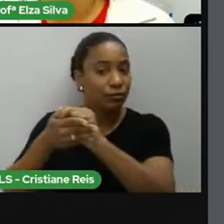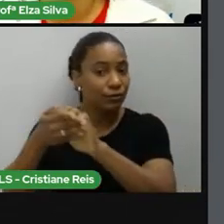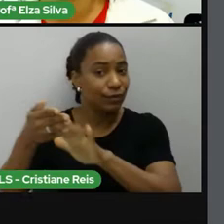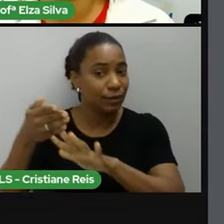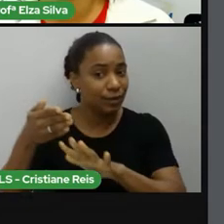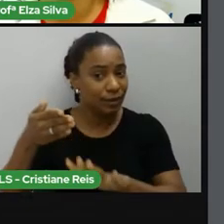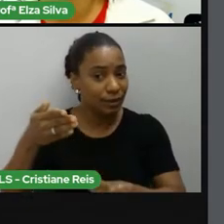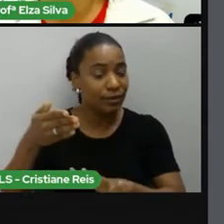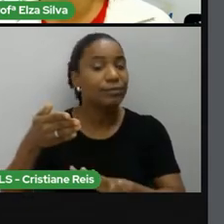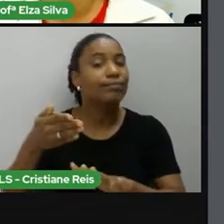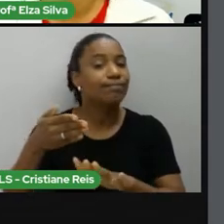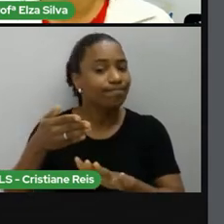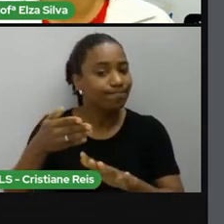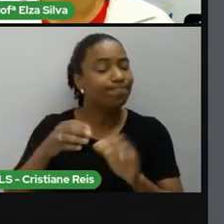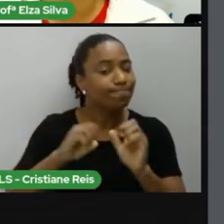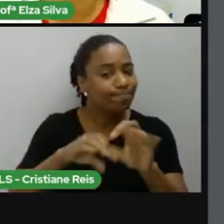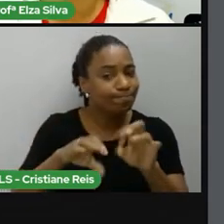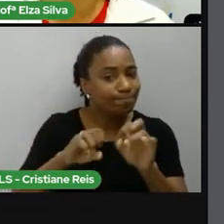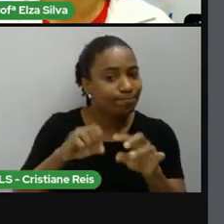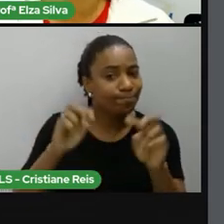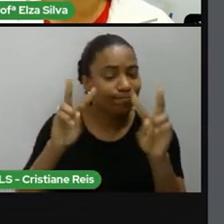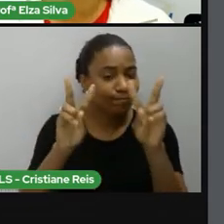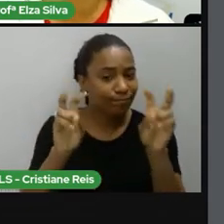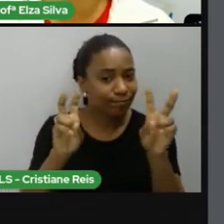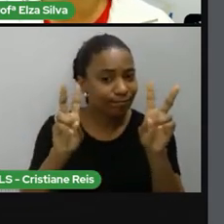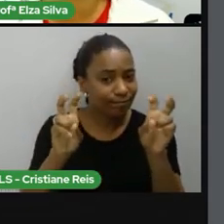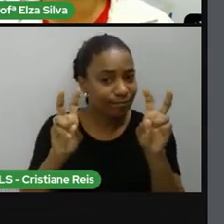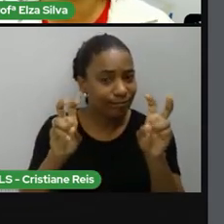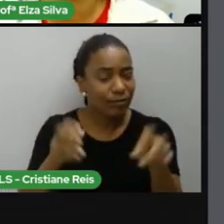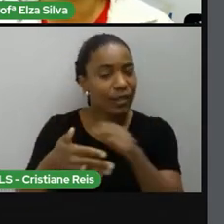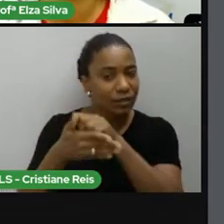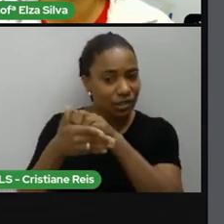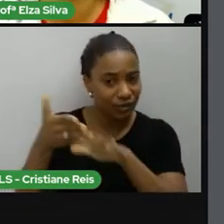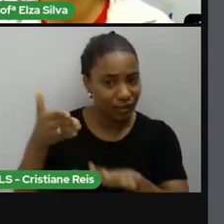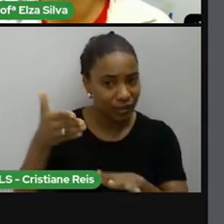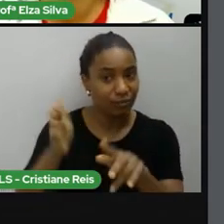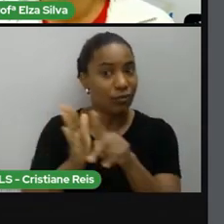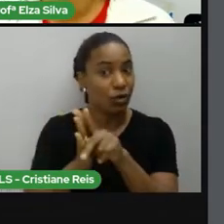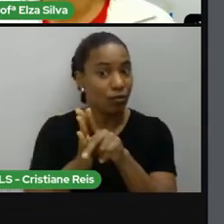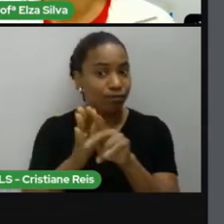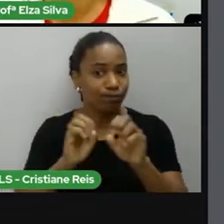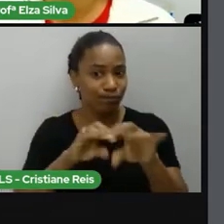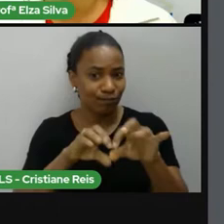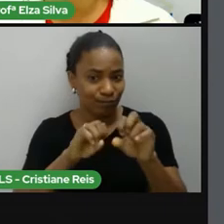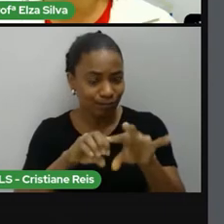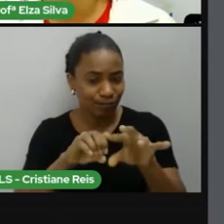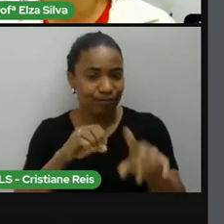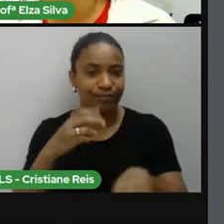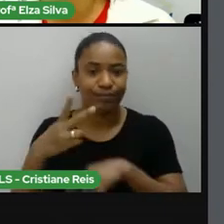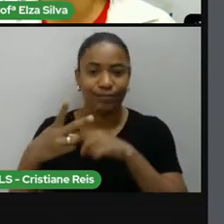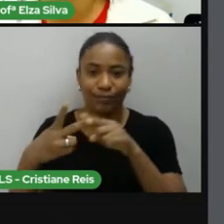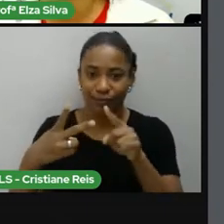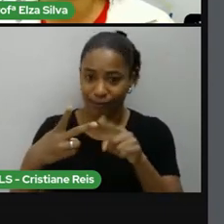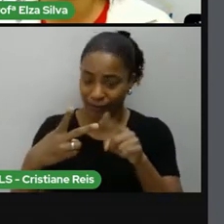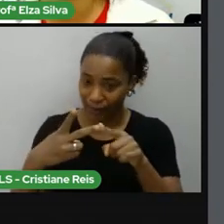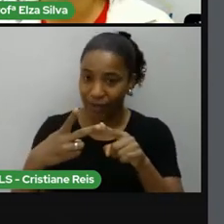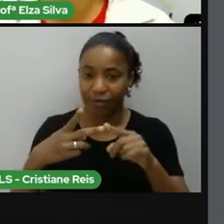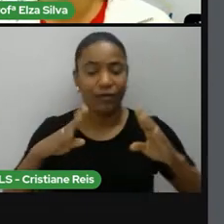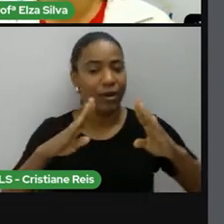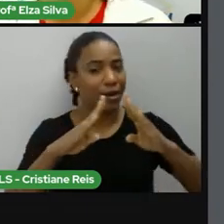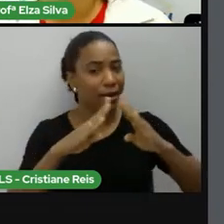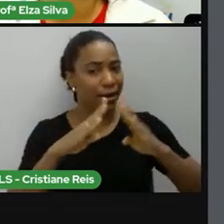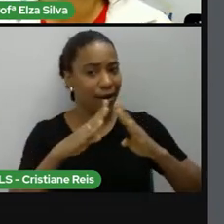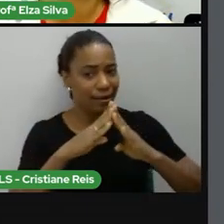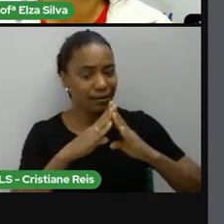durante a aula, coloque o título Class Equals Assise. Se as tarefas forem para casa,